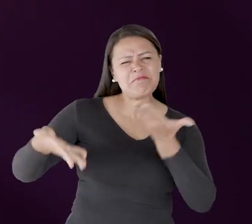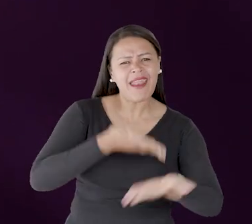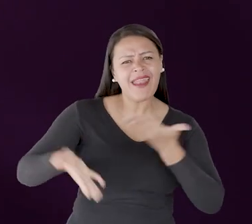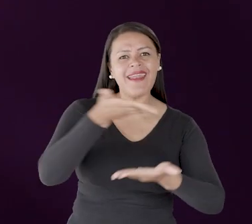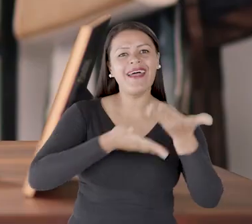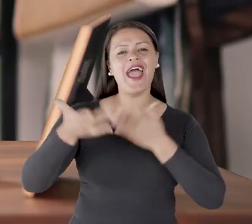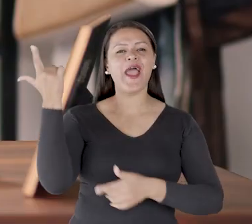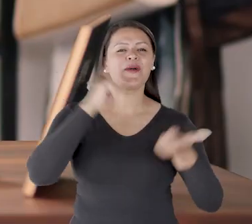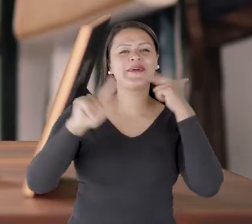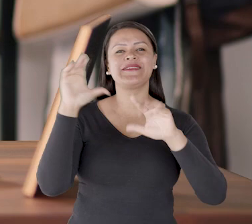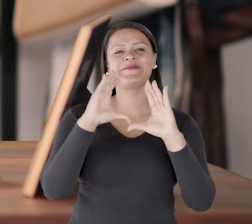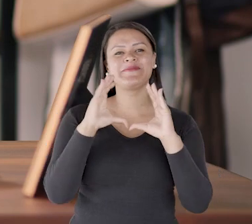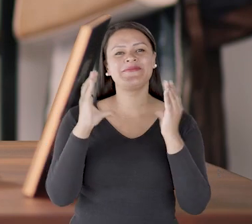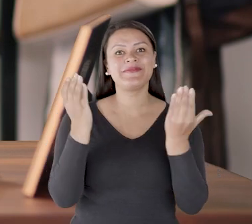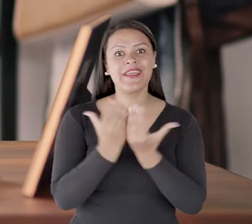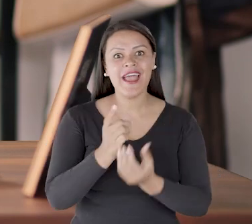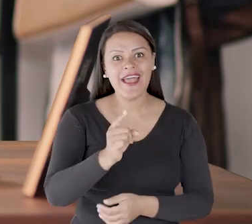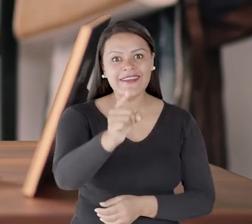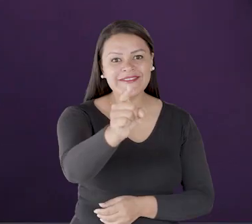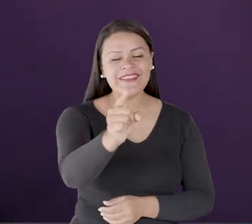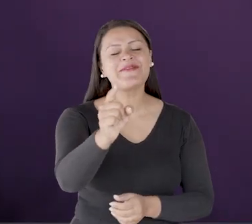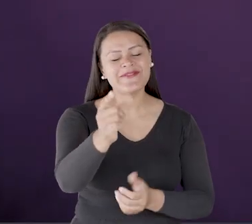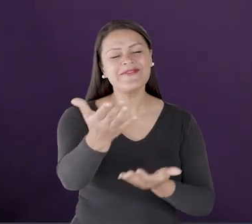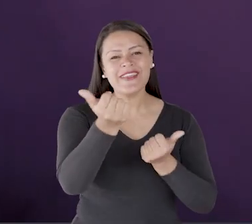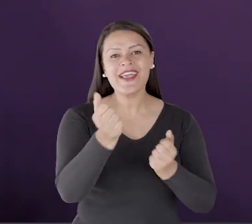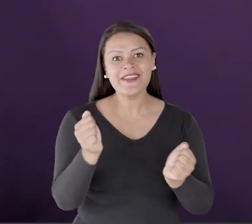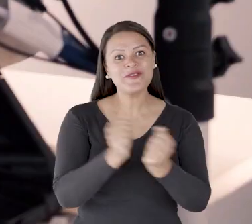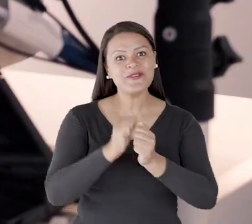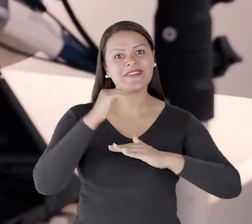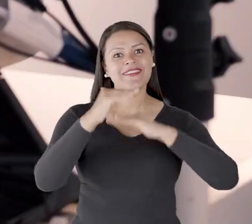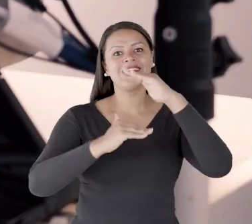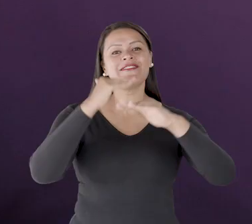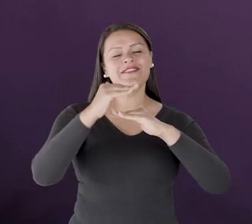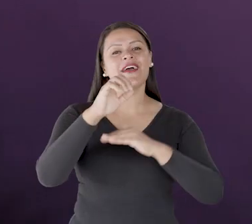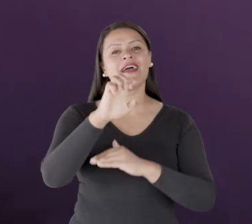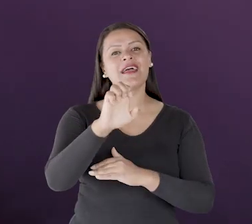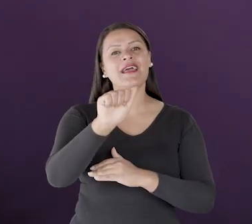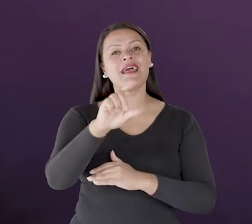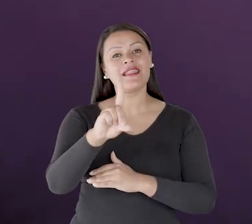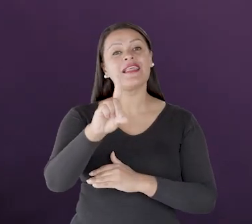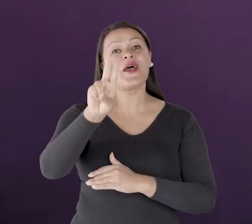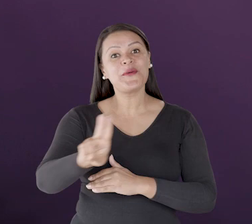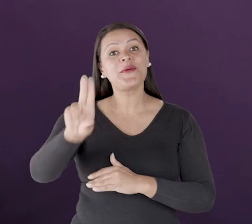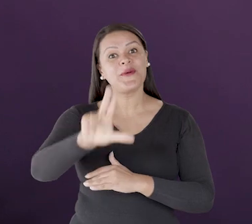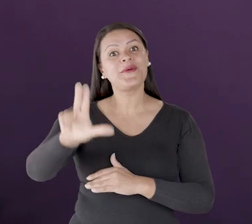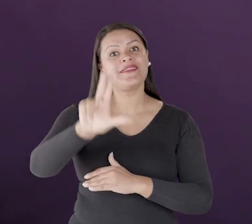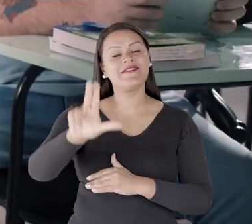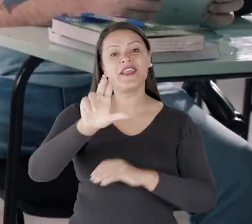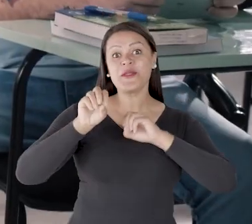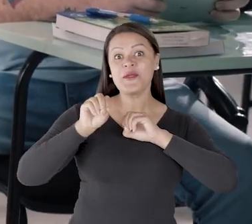economia girar e proporciona conquistas para a comunidade. E você pode fazer parte dessa evolução com a EAD